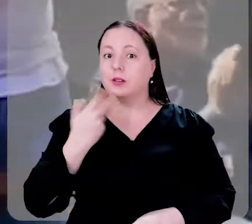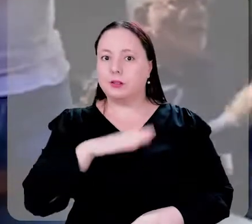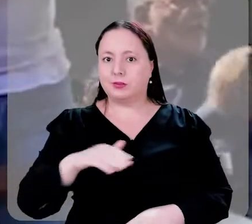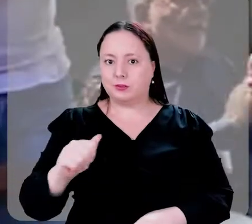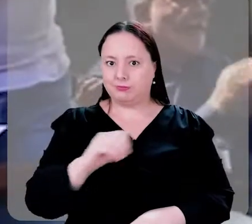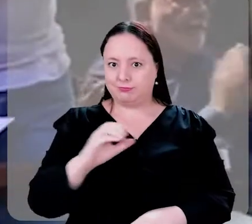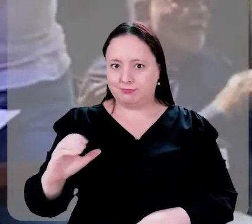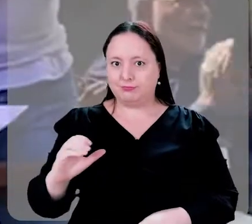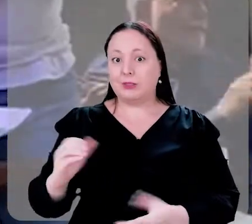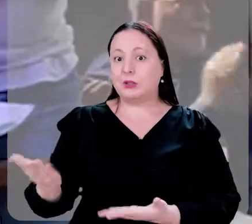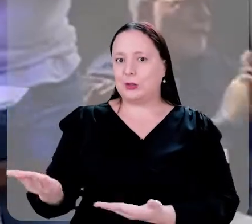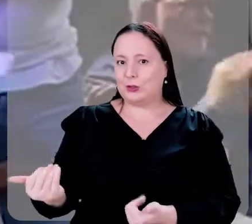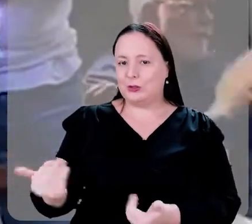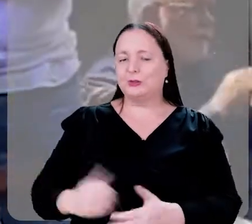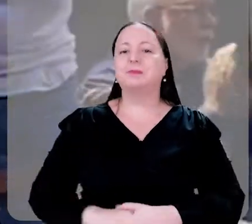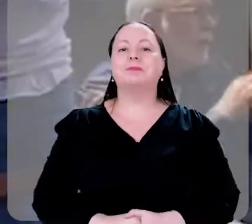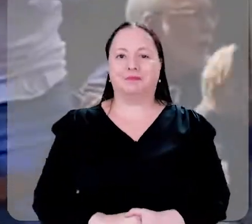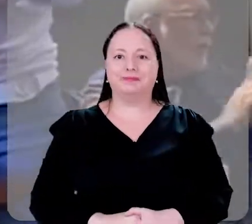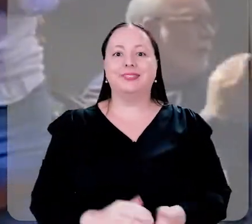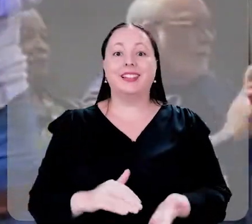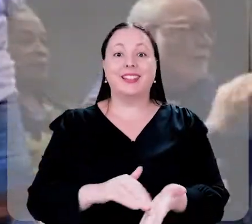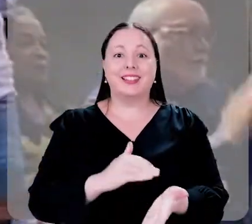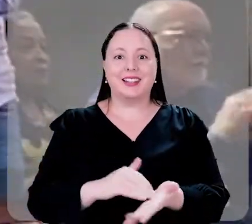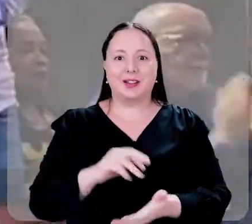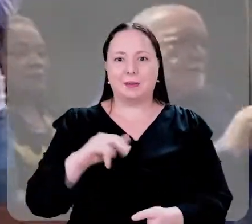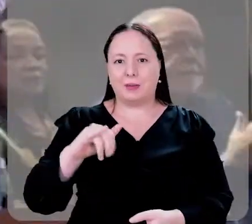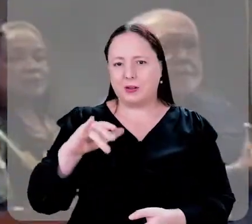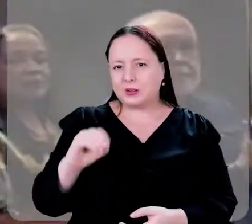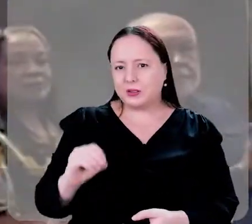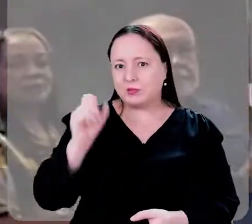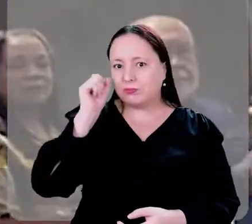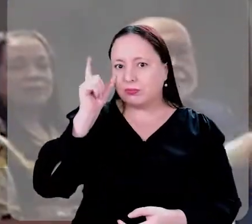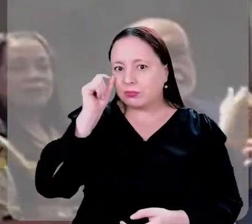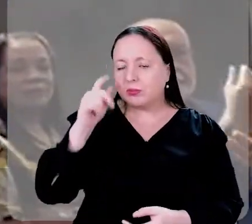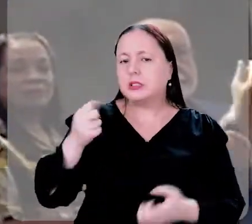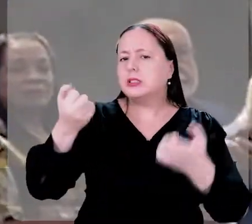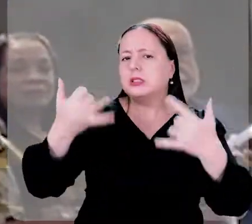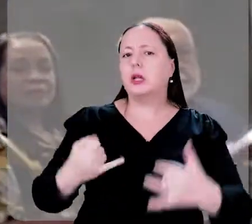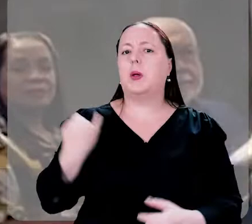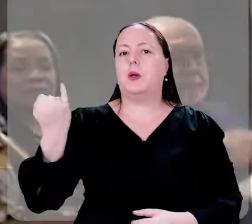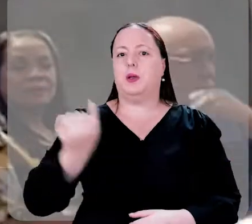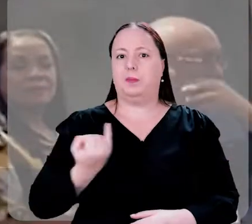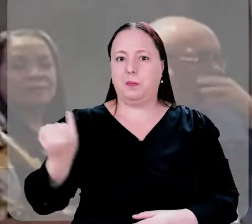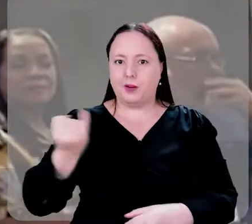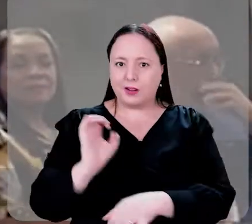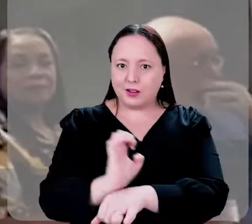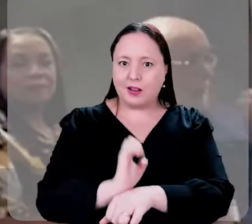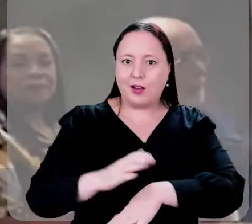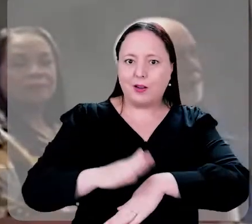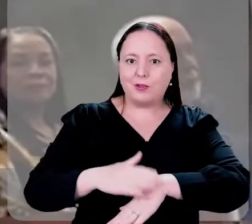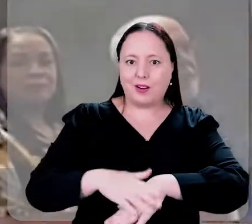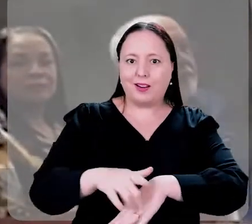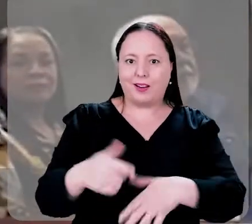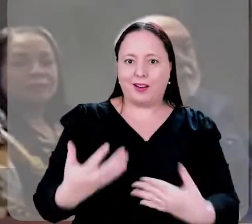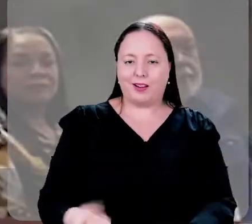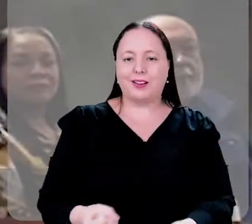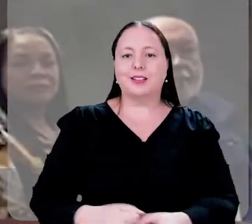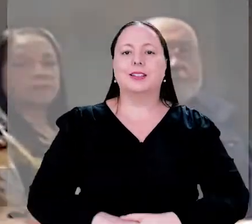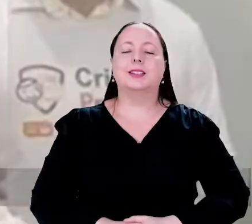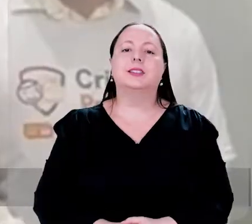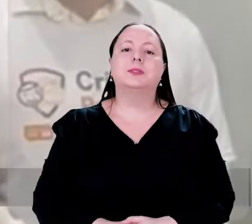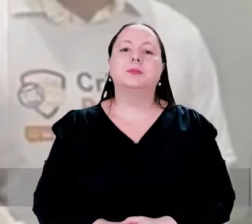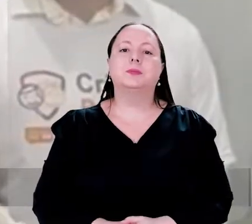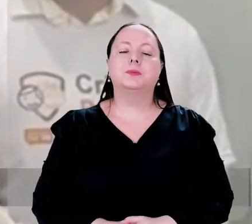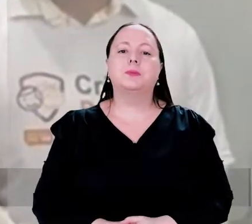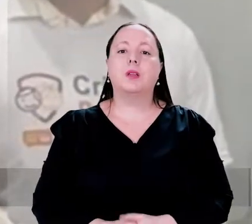crianças, adolescentes e jovens. O secretário Maurício Cunha falou sobre o importante passo do Estado em ser o primeiro a aderir.